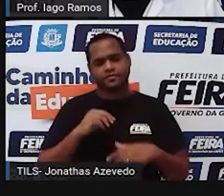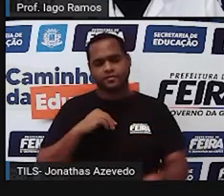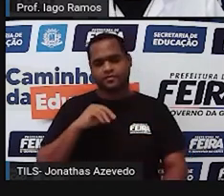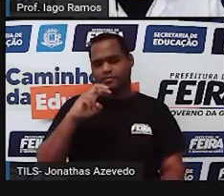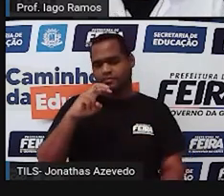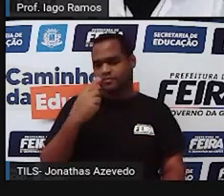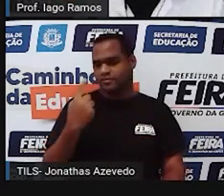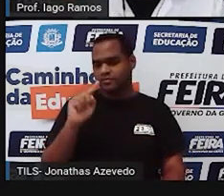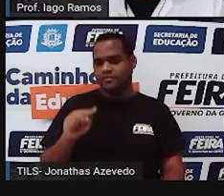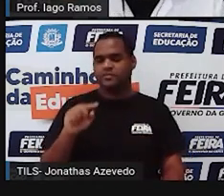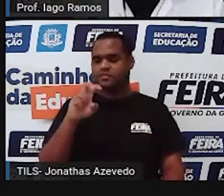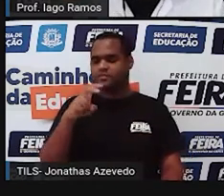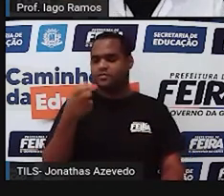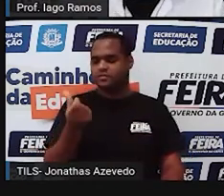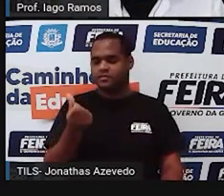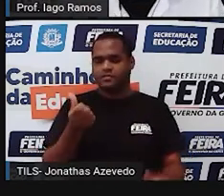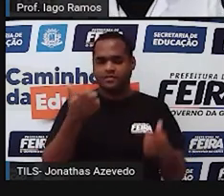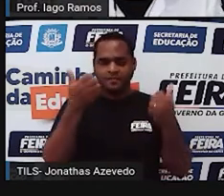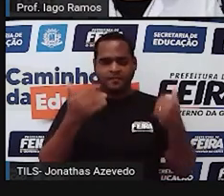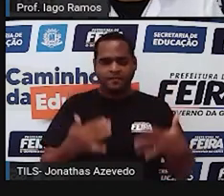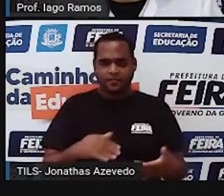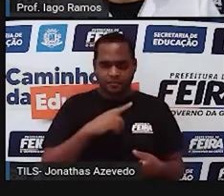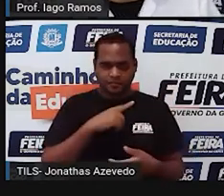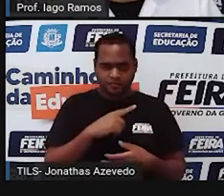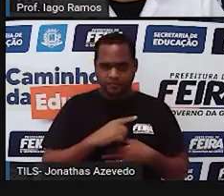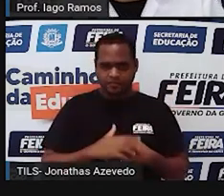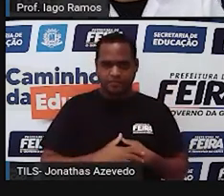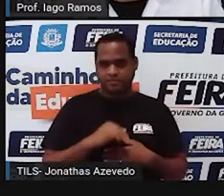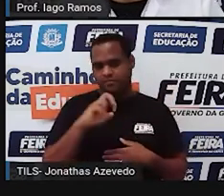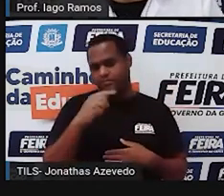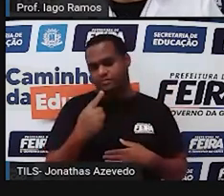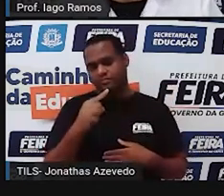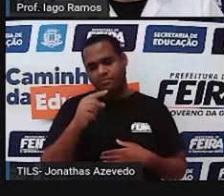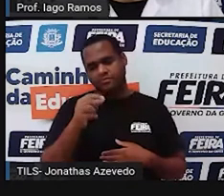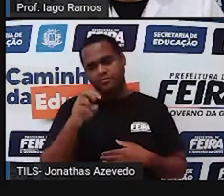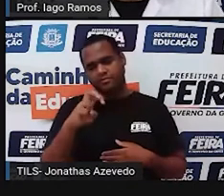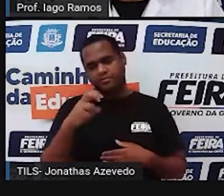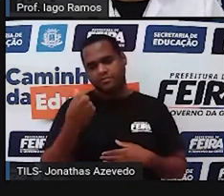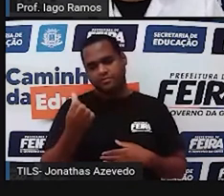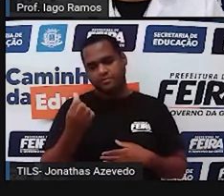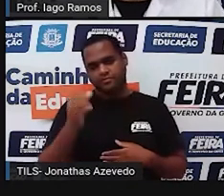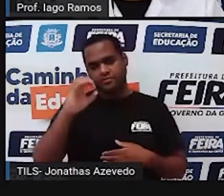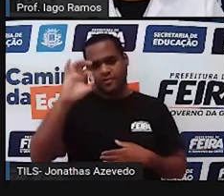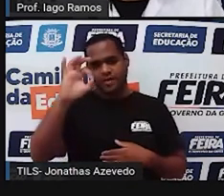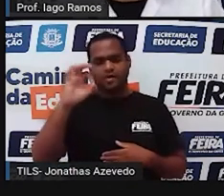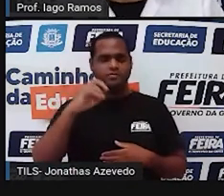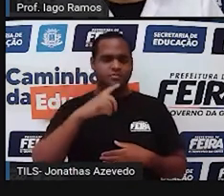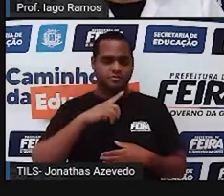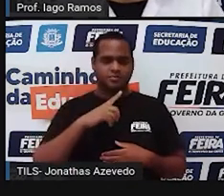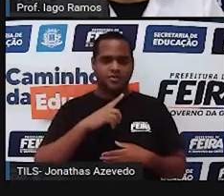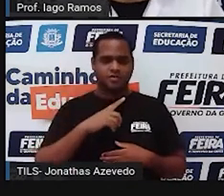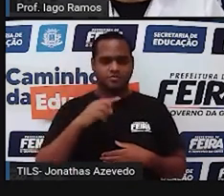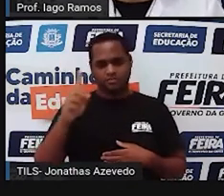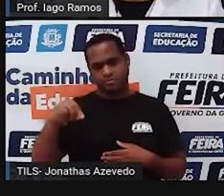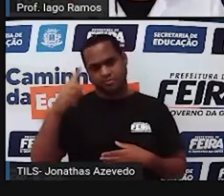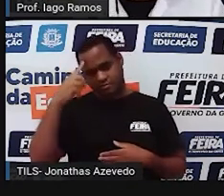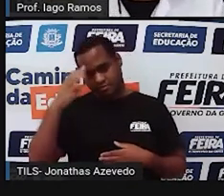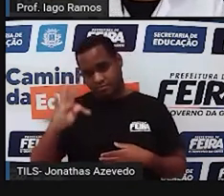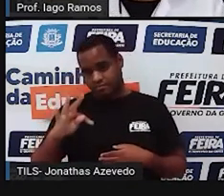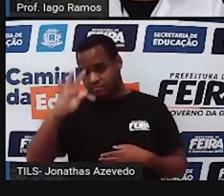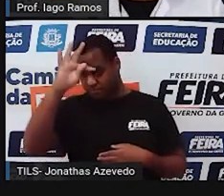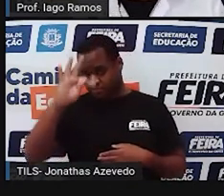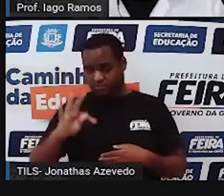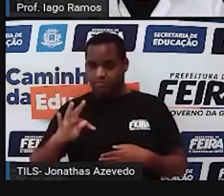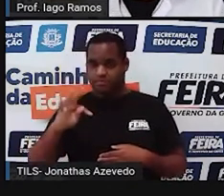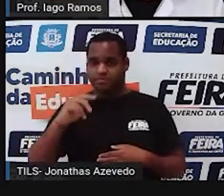51,56 e aquela bolinha você conhece, é o grau, tá bom? Lembra do grau Celsius da temperatura? O grau é